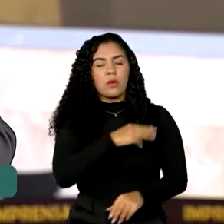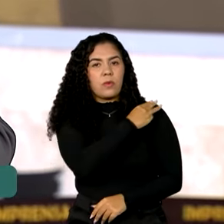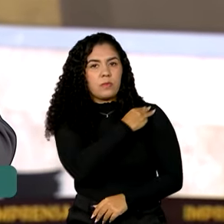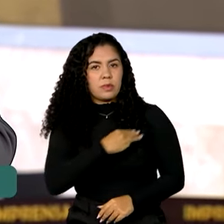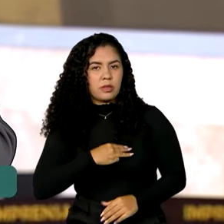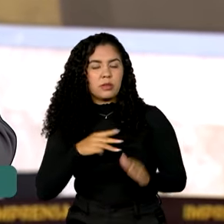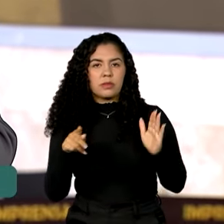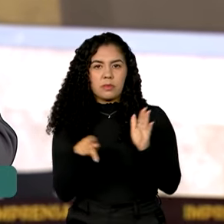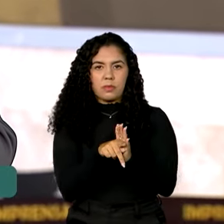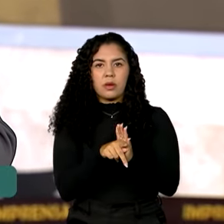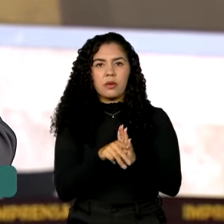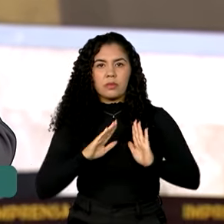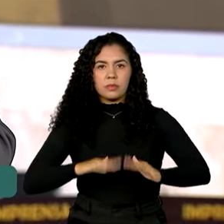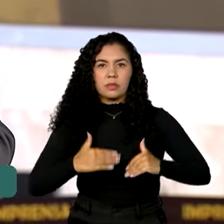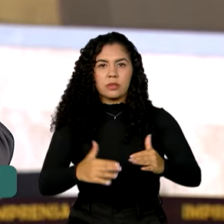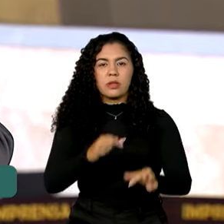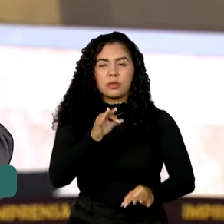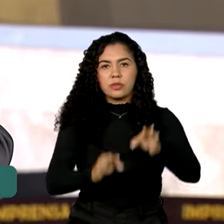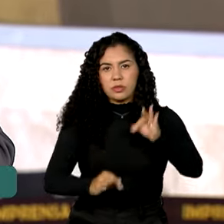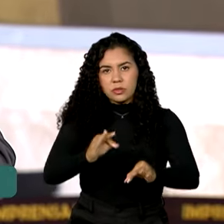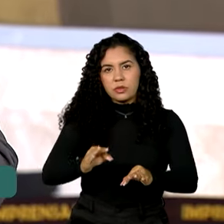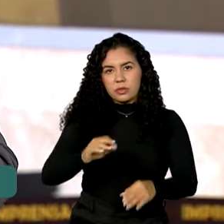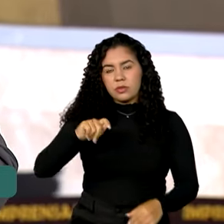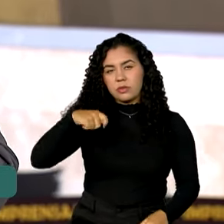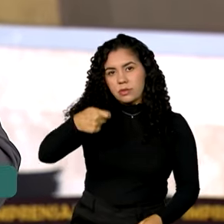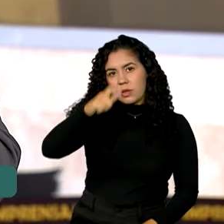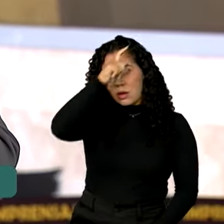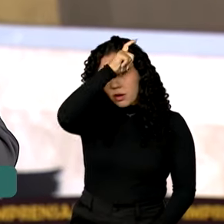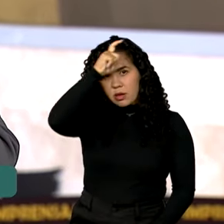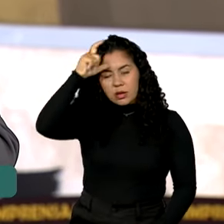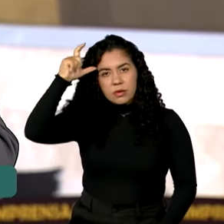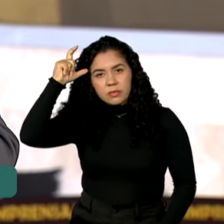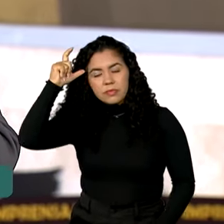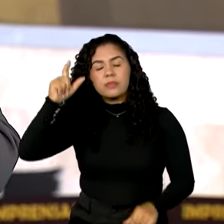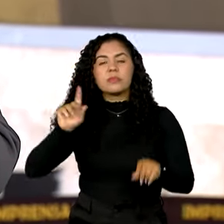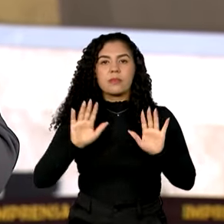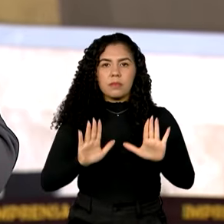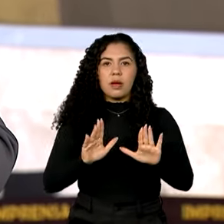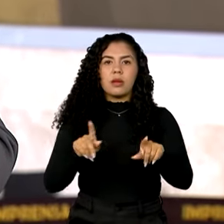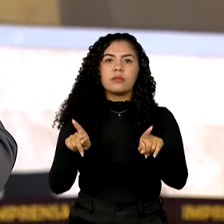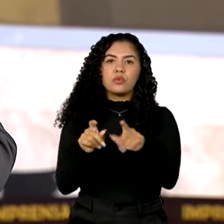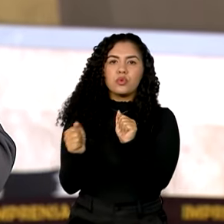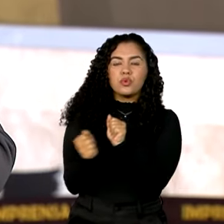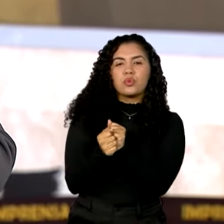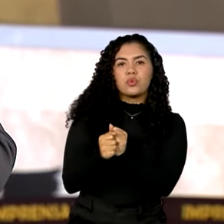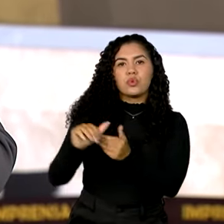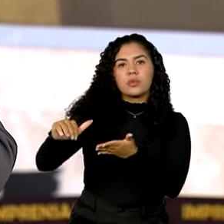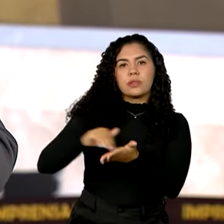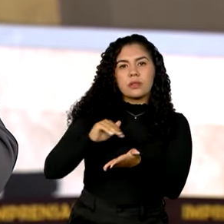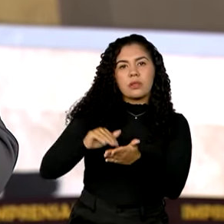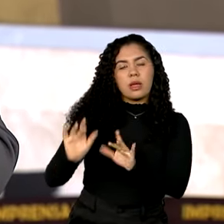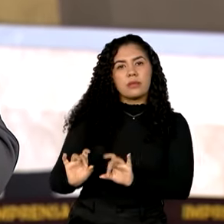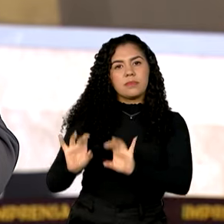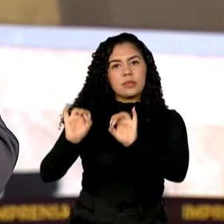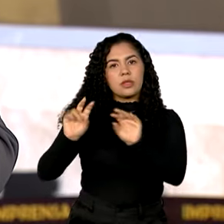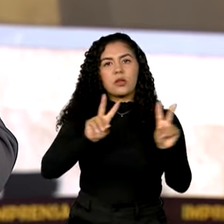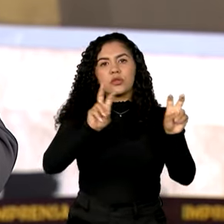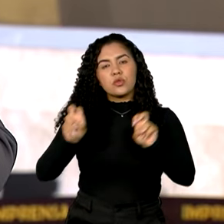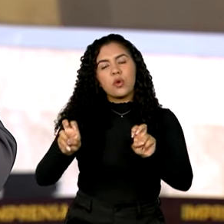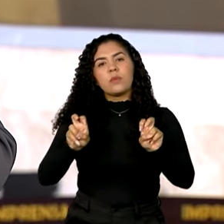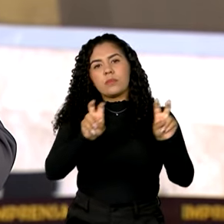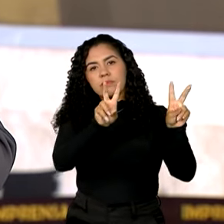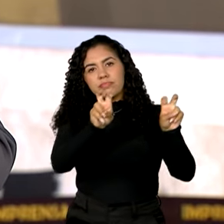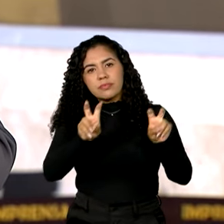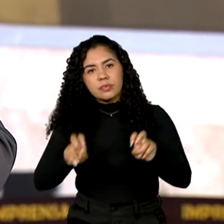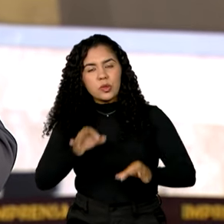Segurança Pública, Ricardo Lewandowski, mas também com o secretário especial para assuntos jurídicos da Casa